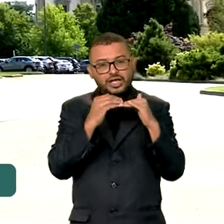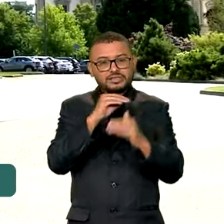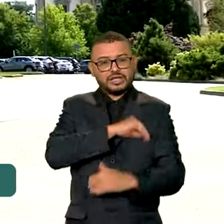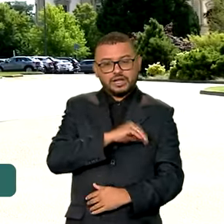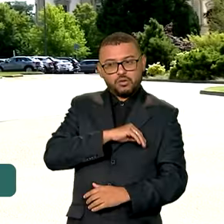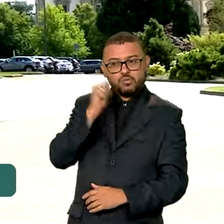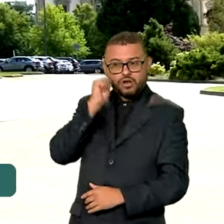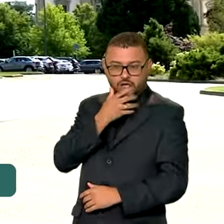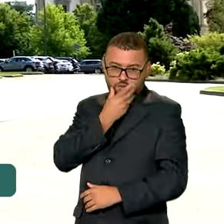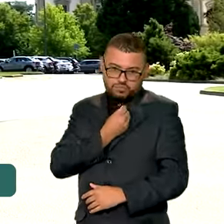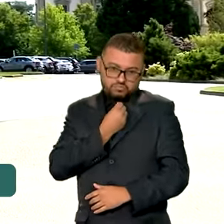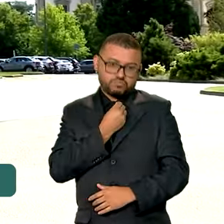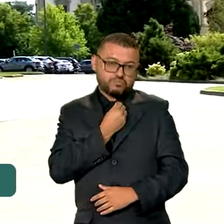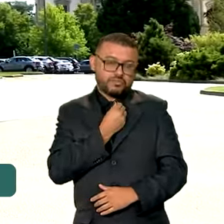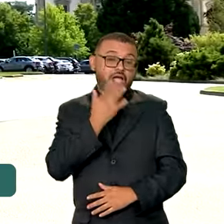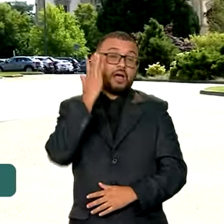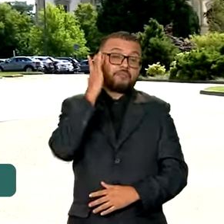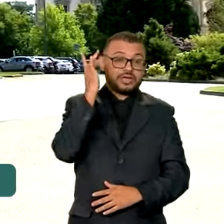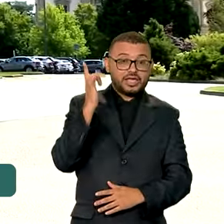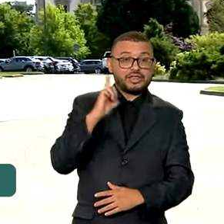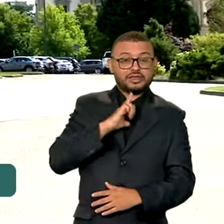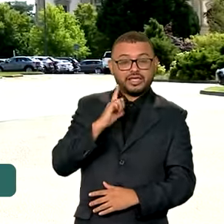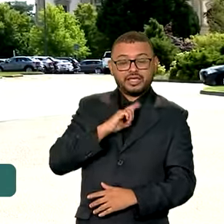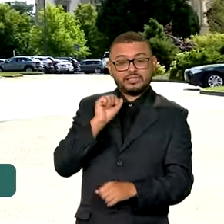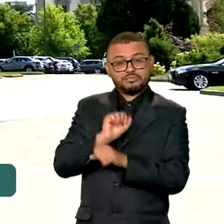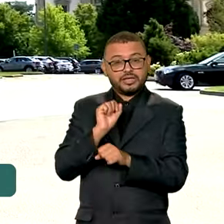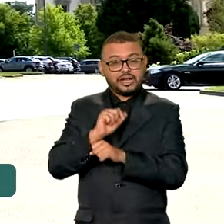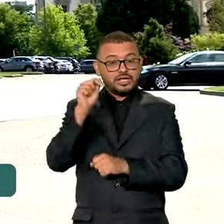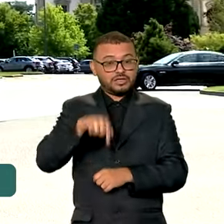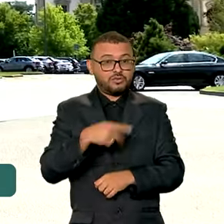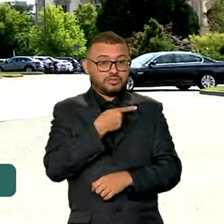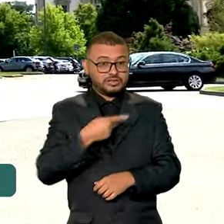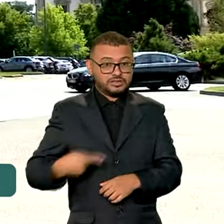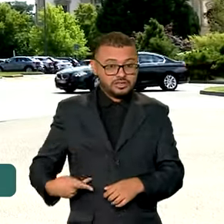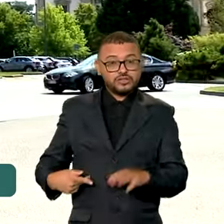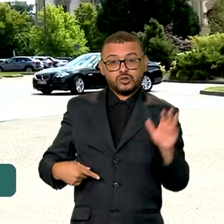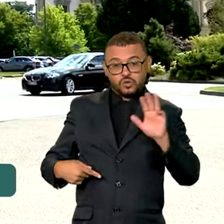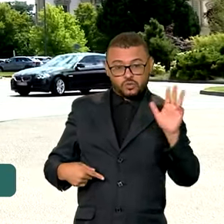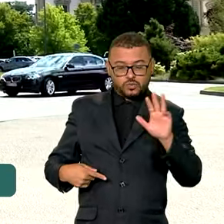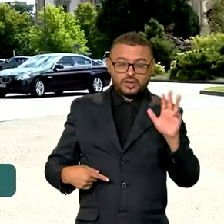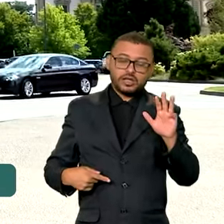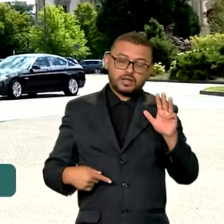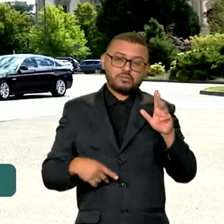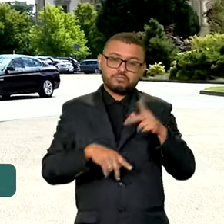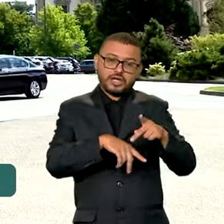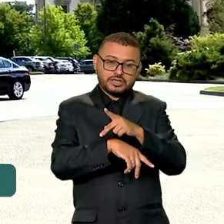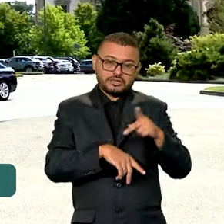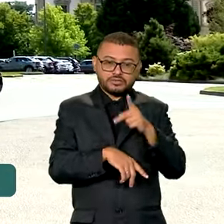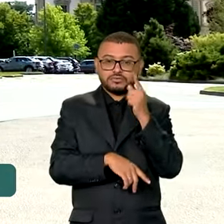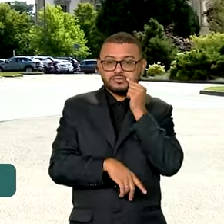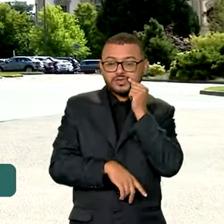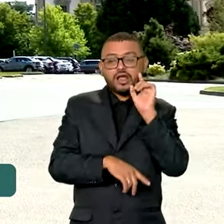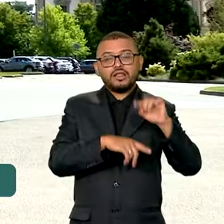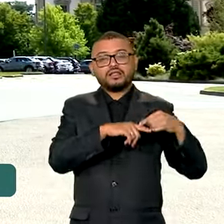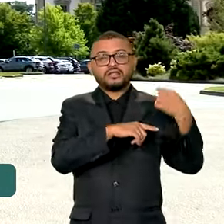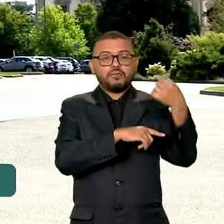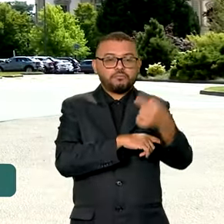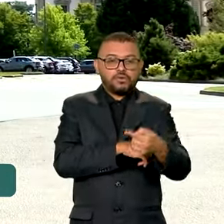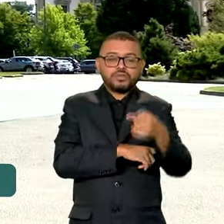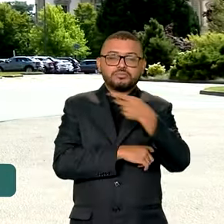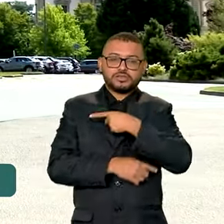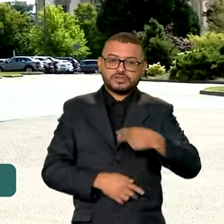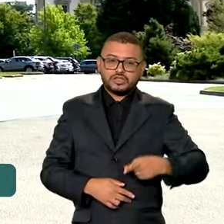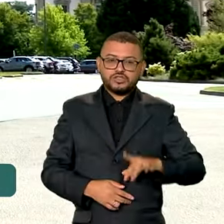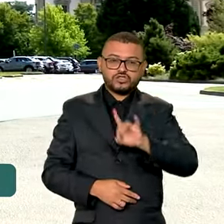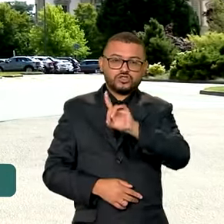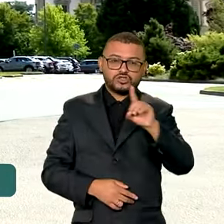mulheres e homens. E amanhã, então, é aguardada a fala do presidente Lula aqui em Genebra. E depois da Suíça, ainda no dia